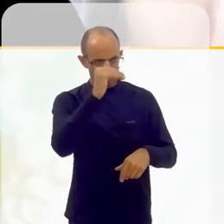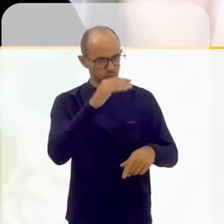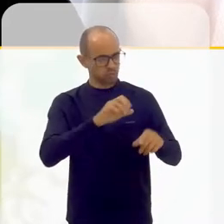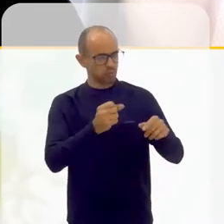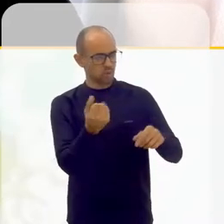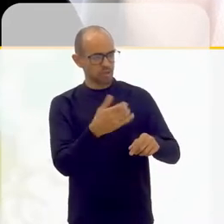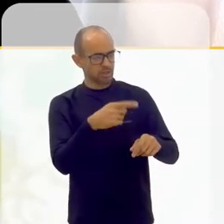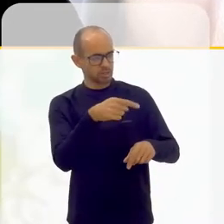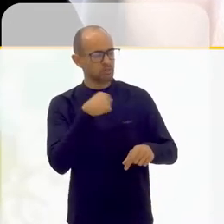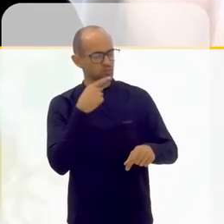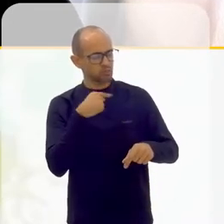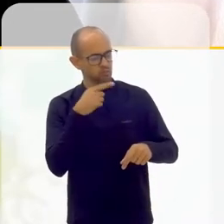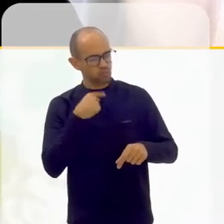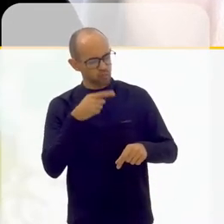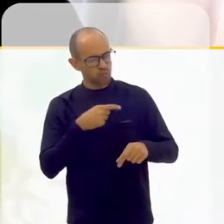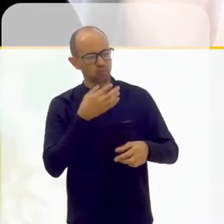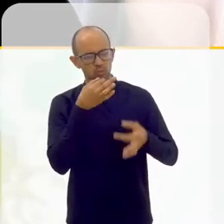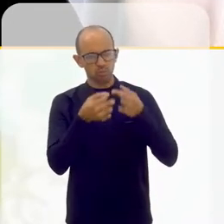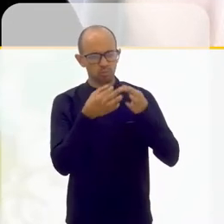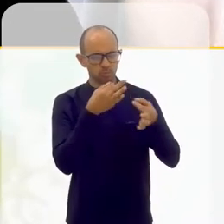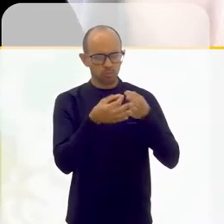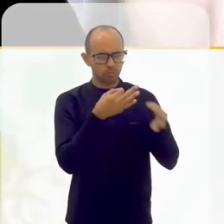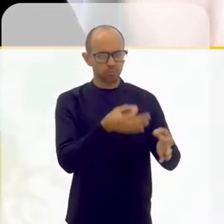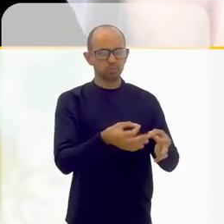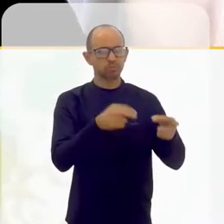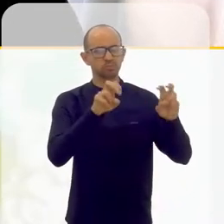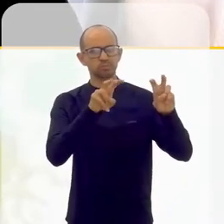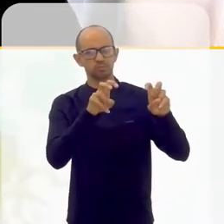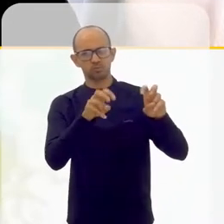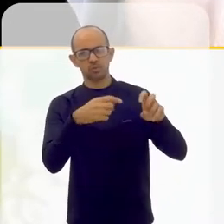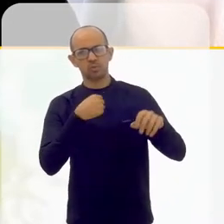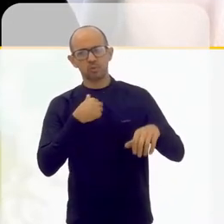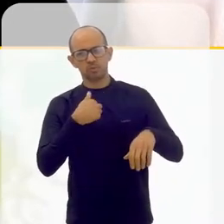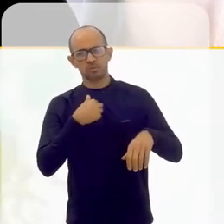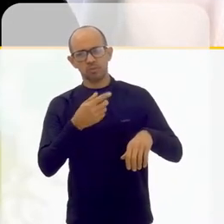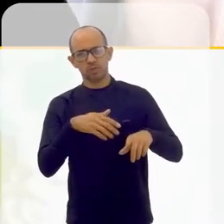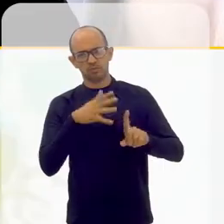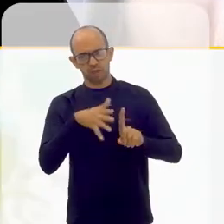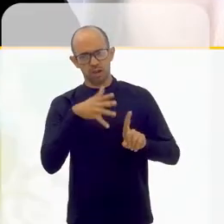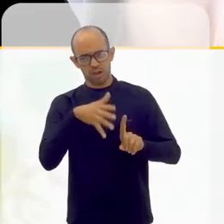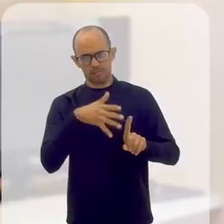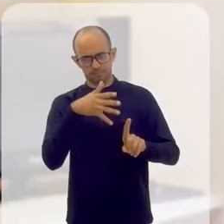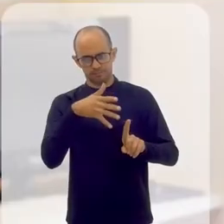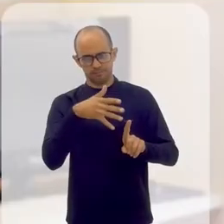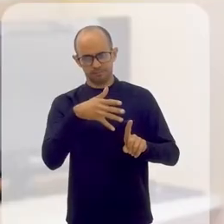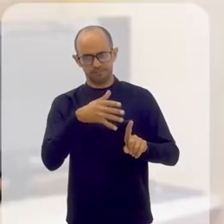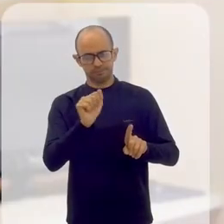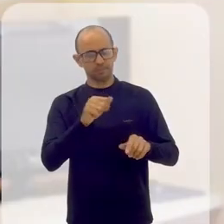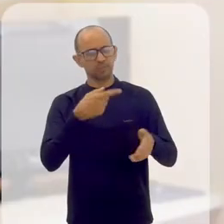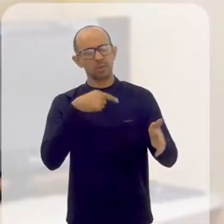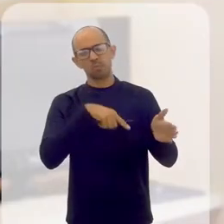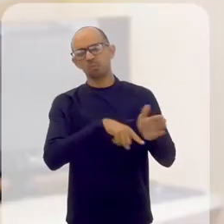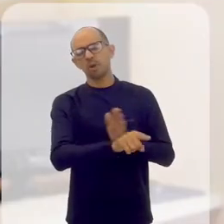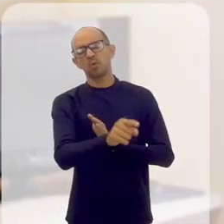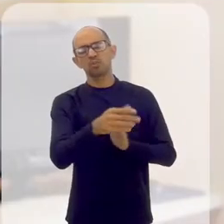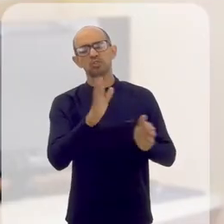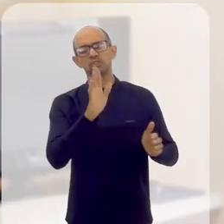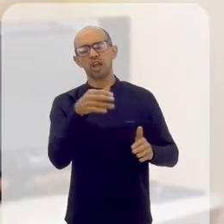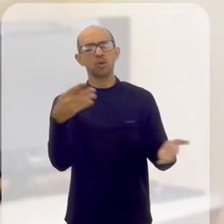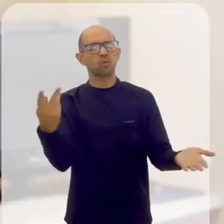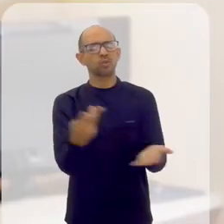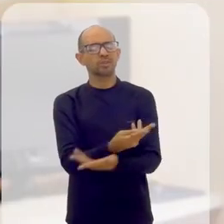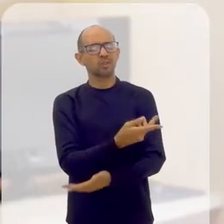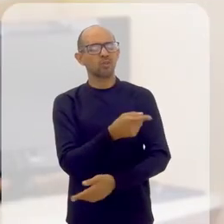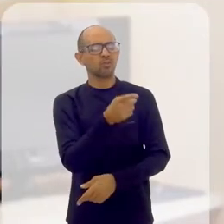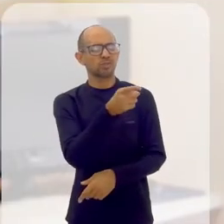sempre vinham com algum questionamento, algum comentário a respeito daquilo que eu estava falando. E teve algum questionamento, algum